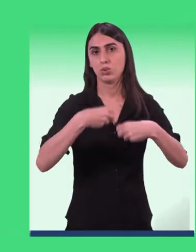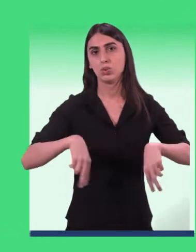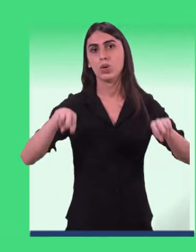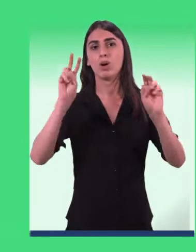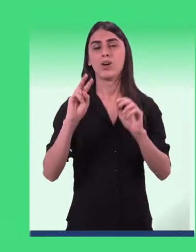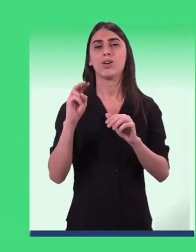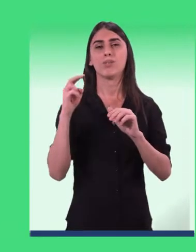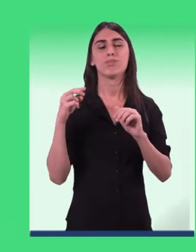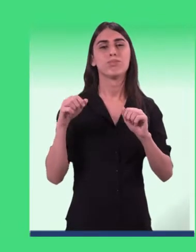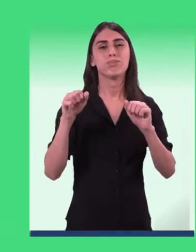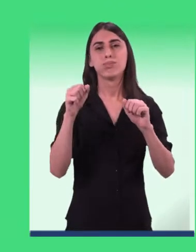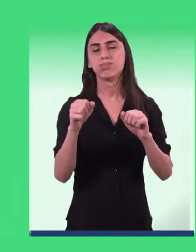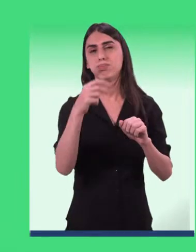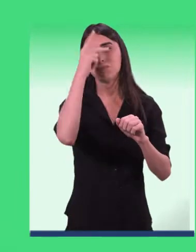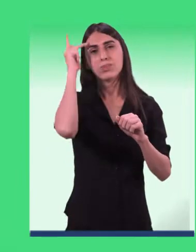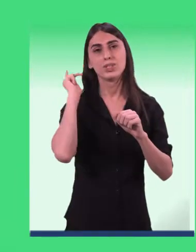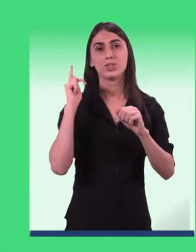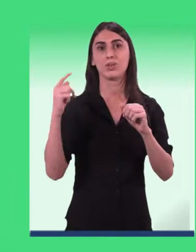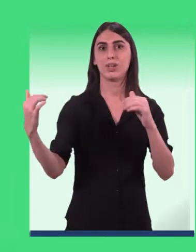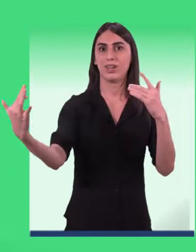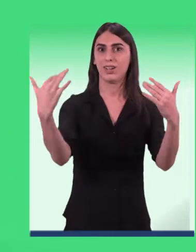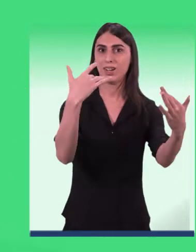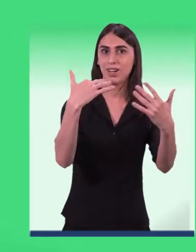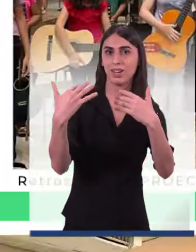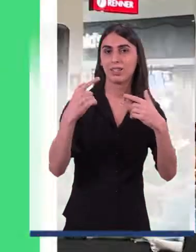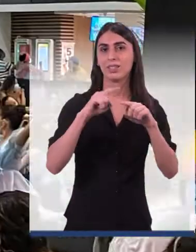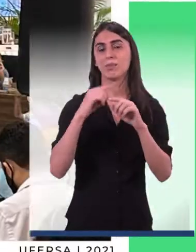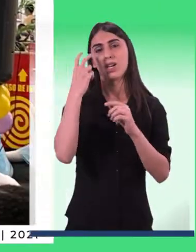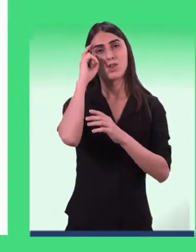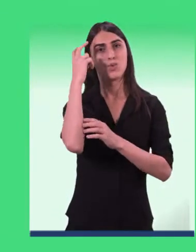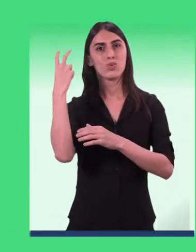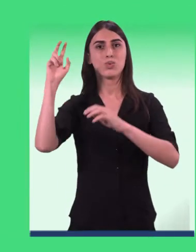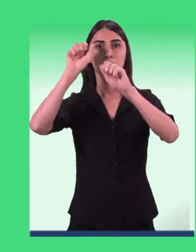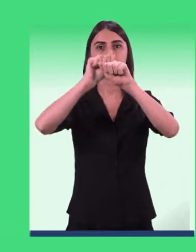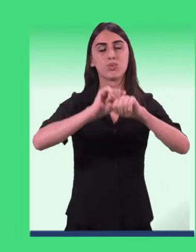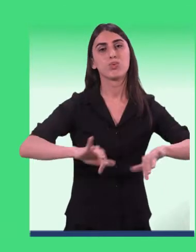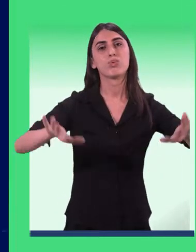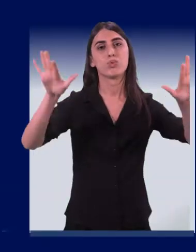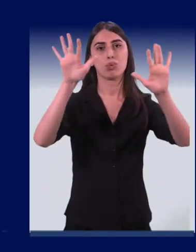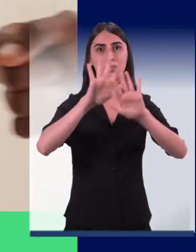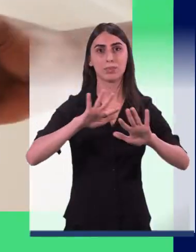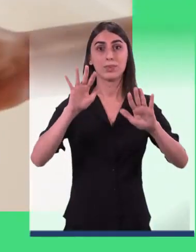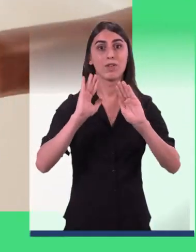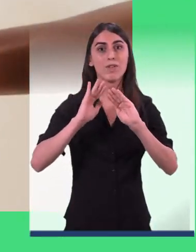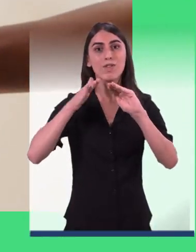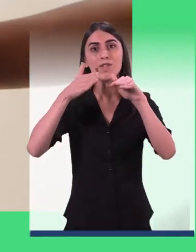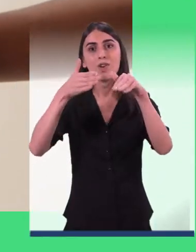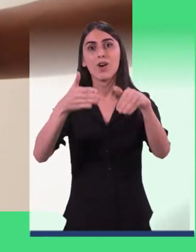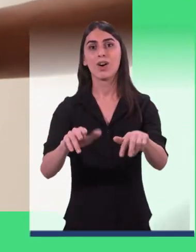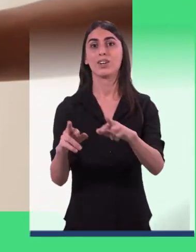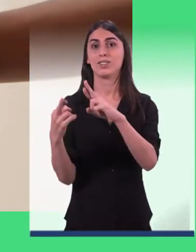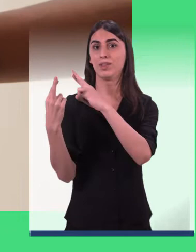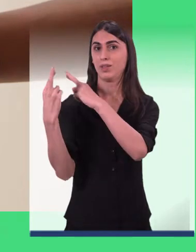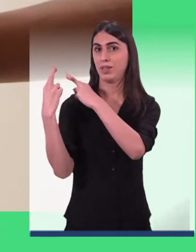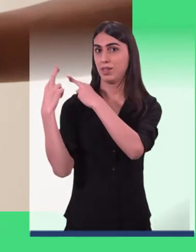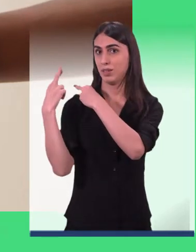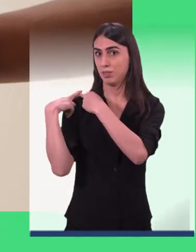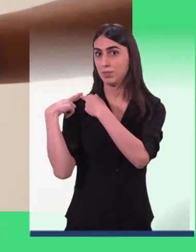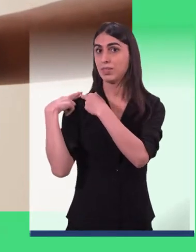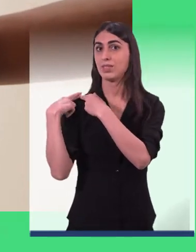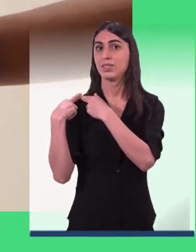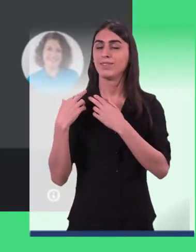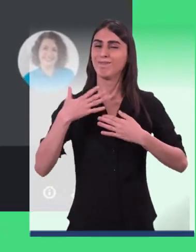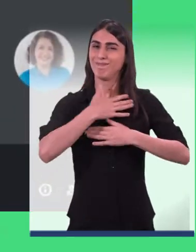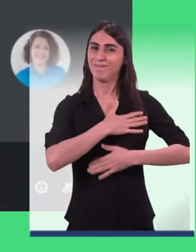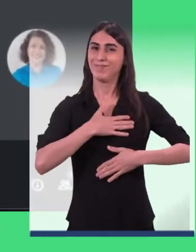público e propagando a rica cultura brasileira para toda a nossa comunidade. Focada na sua missão e com muita